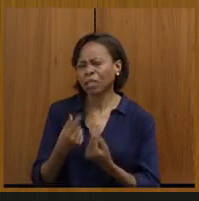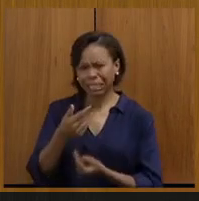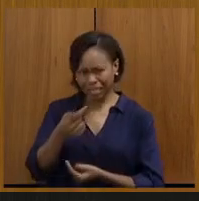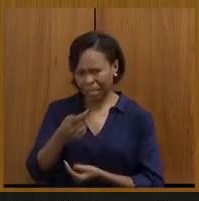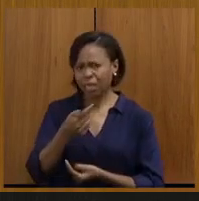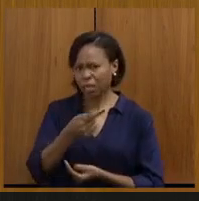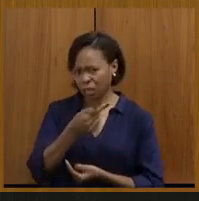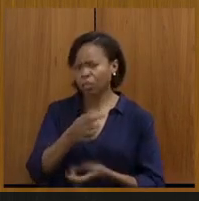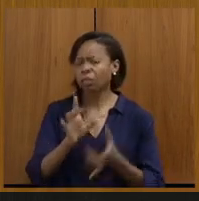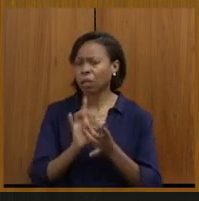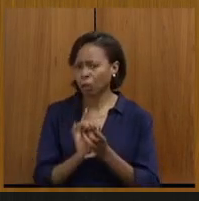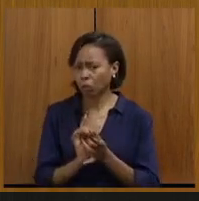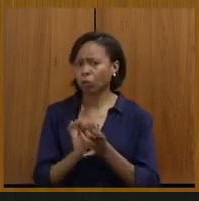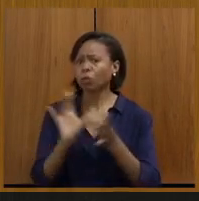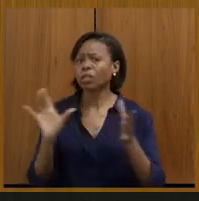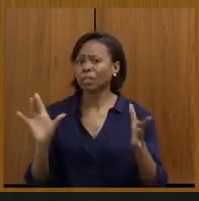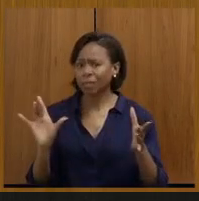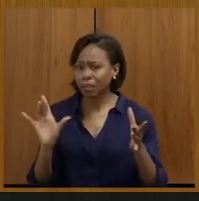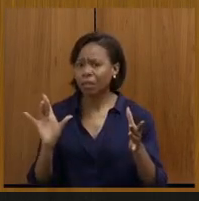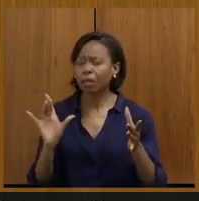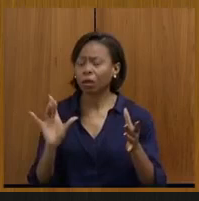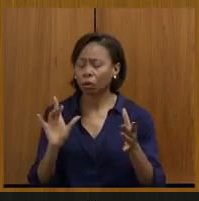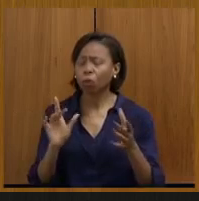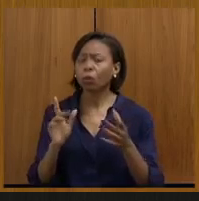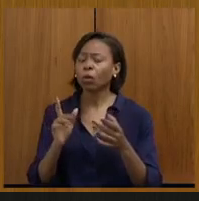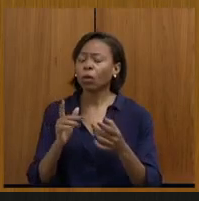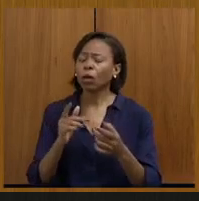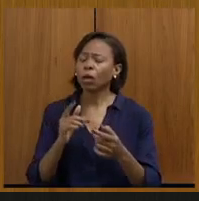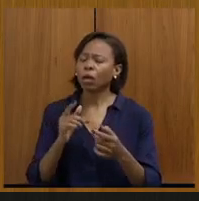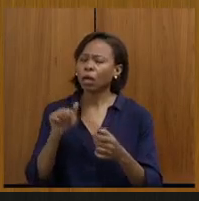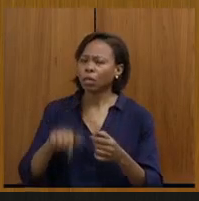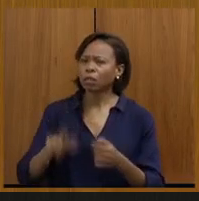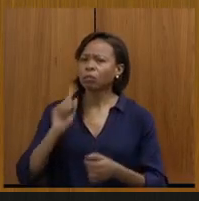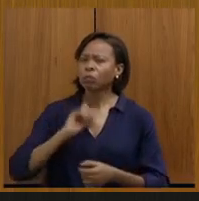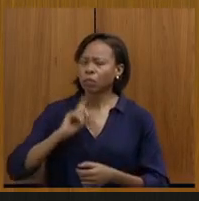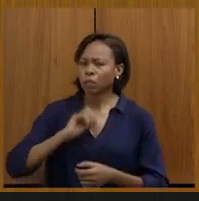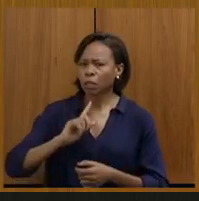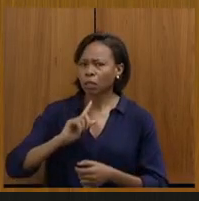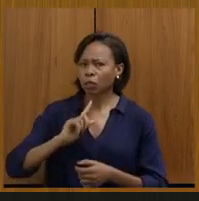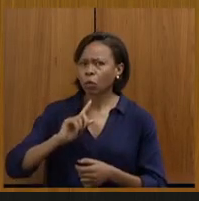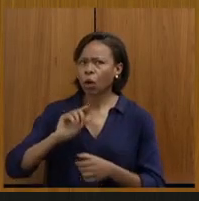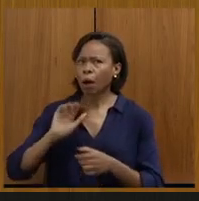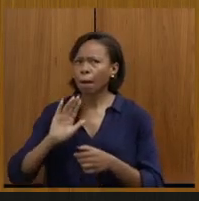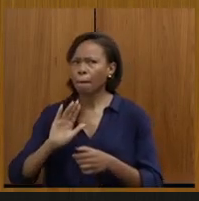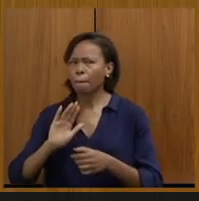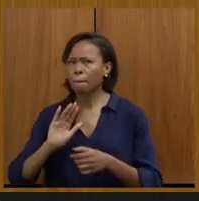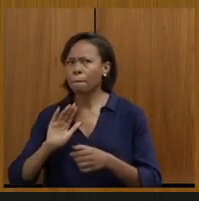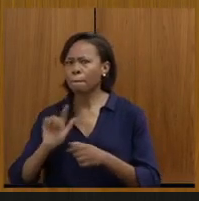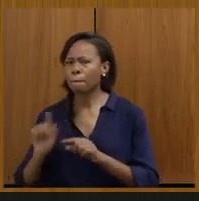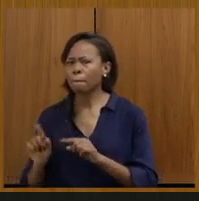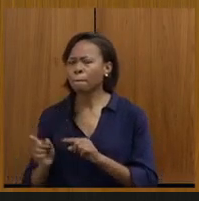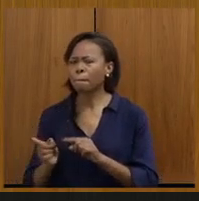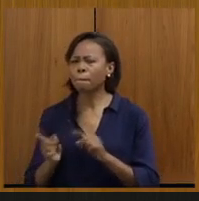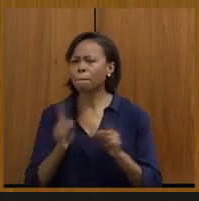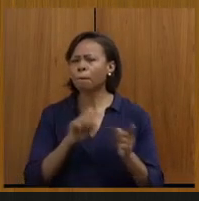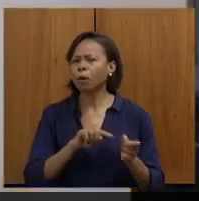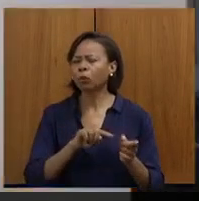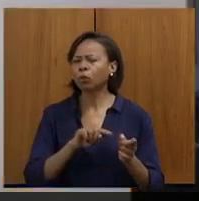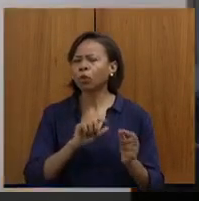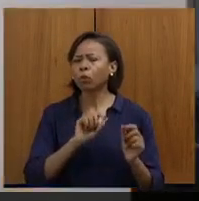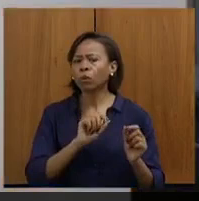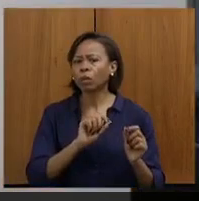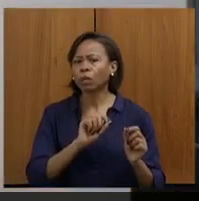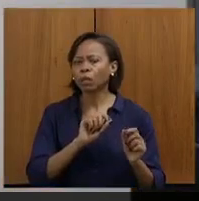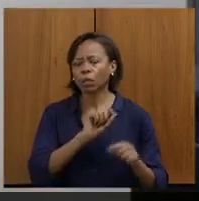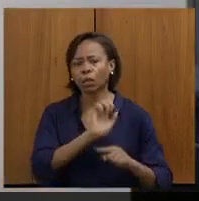autorizações ferroviárias. Nós vamos pular para... vamos consolidar o Estado